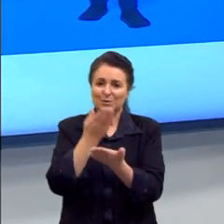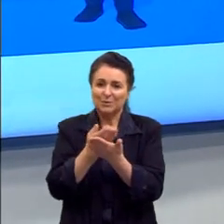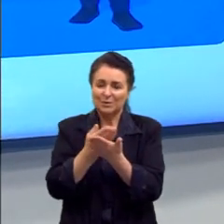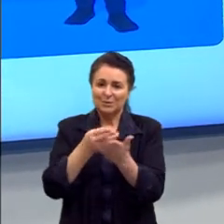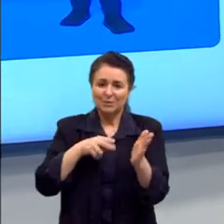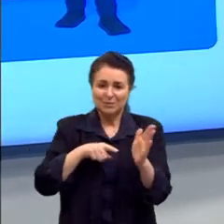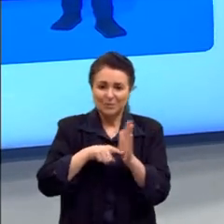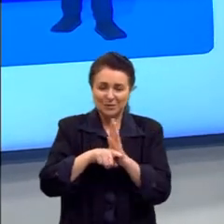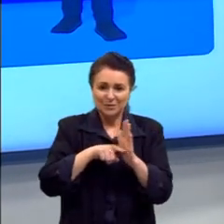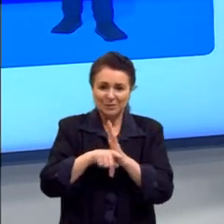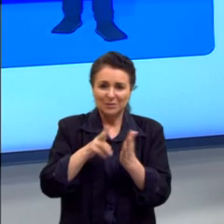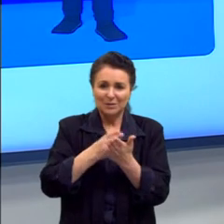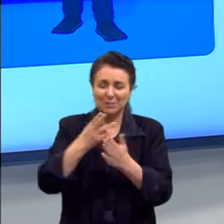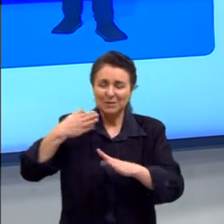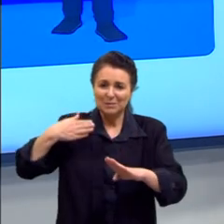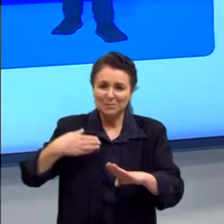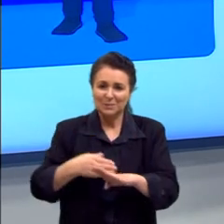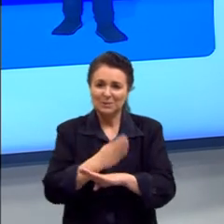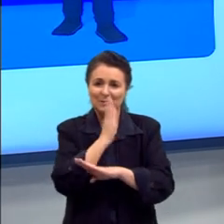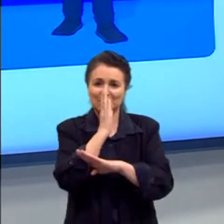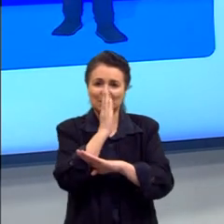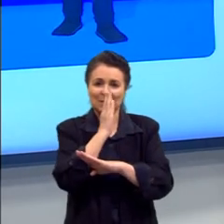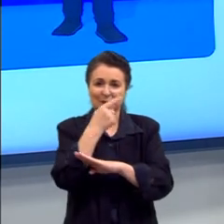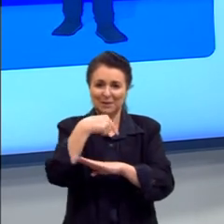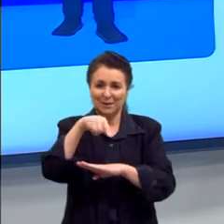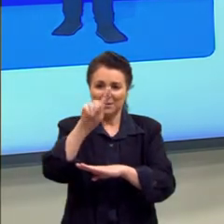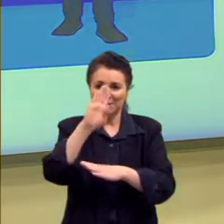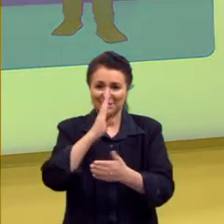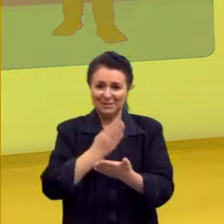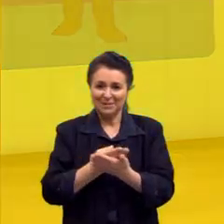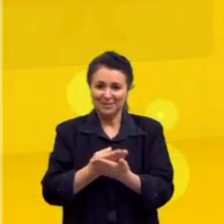pesquisando sempre, partiu passar, até a próxima aula.